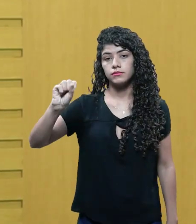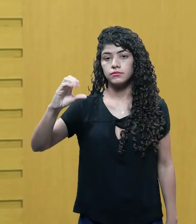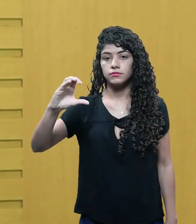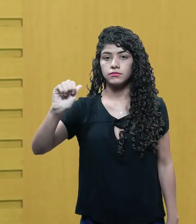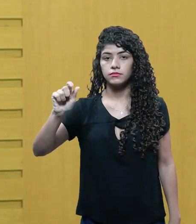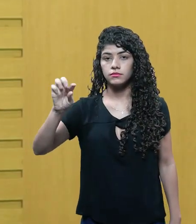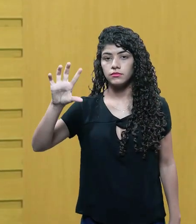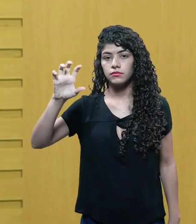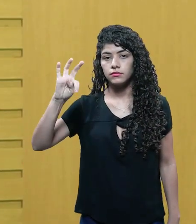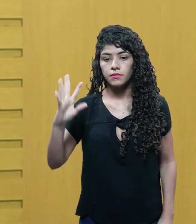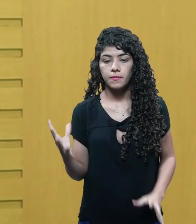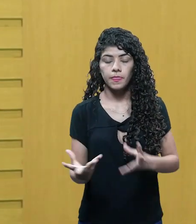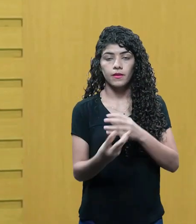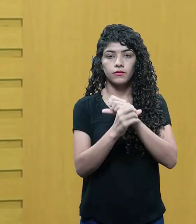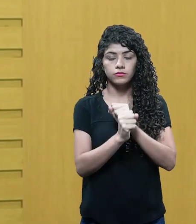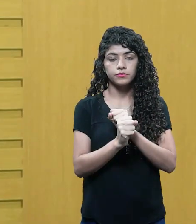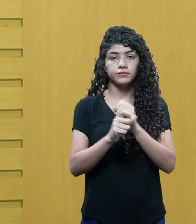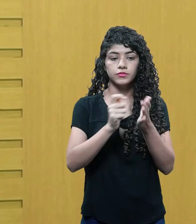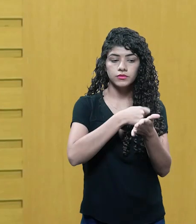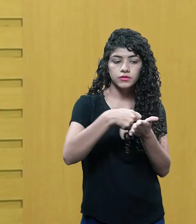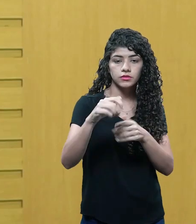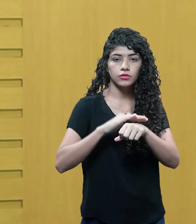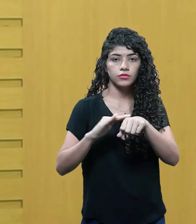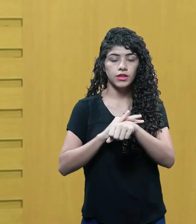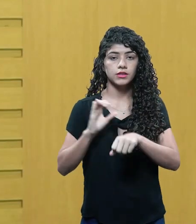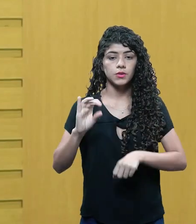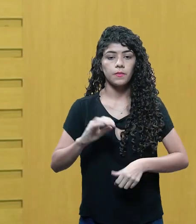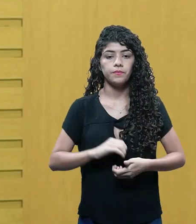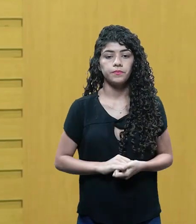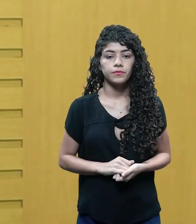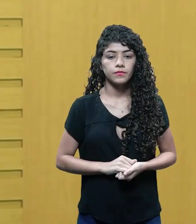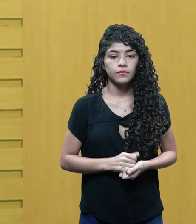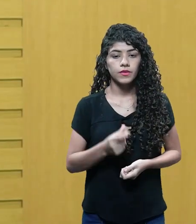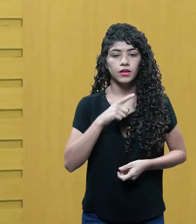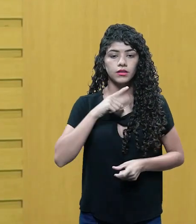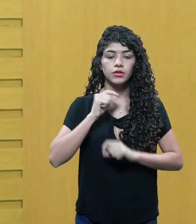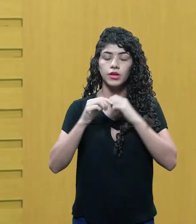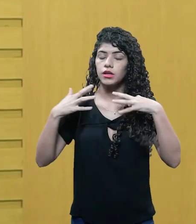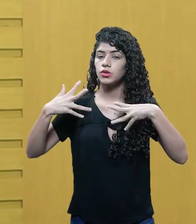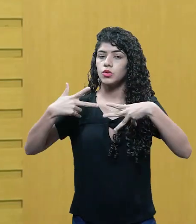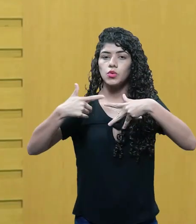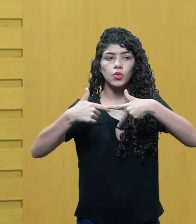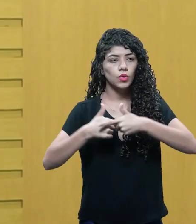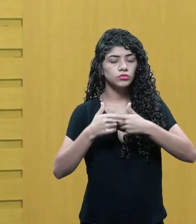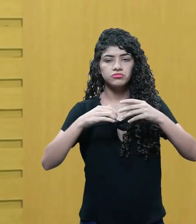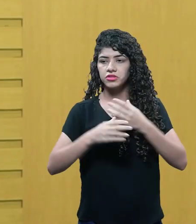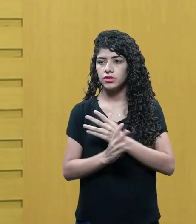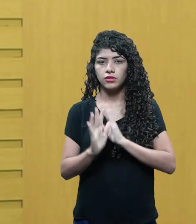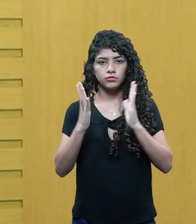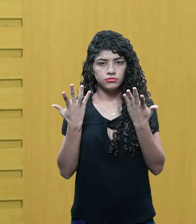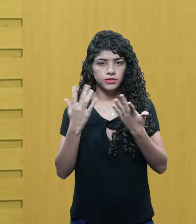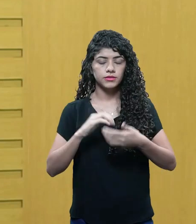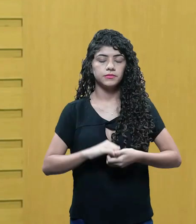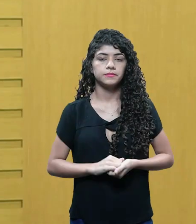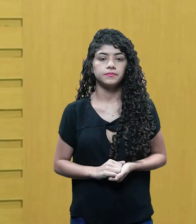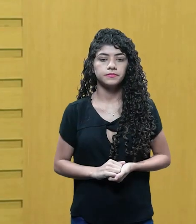depois você apenas insere esses diálogos. Certo? Mas aí você já vai ter toda a cena dramática